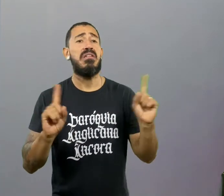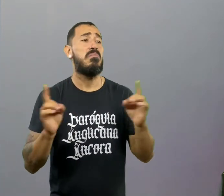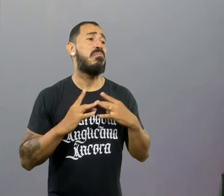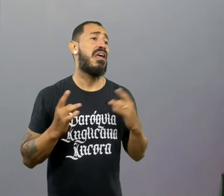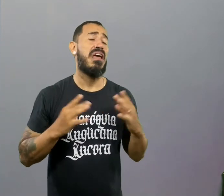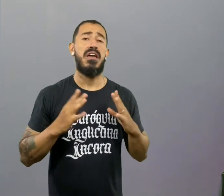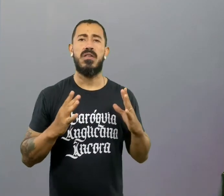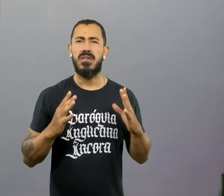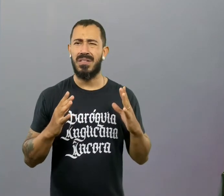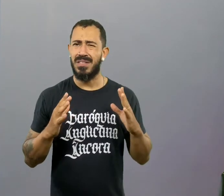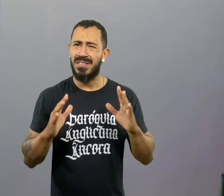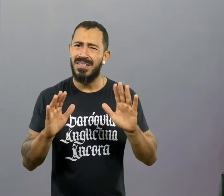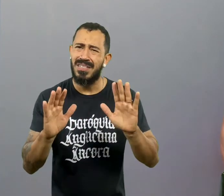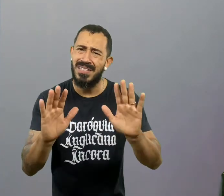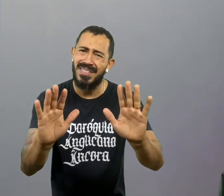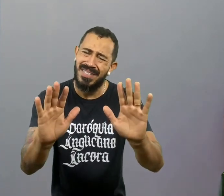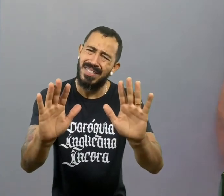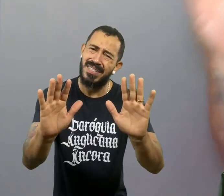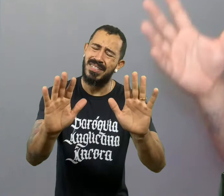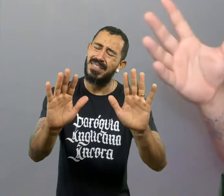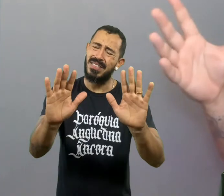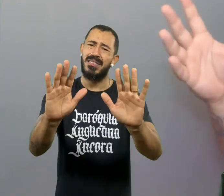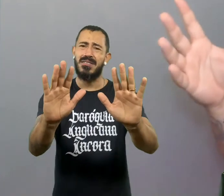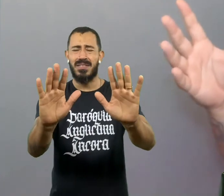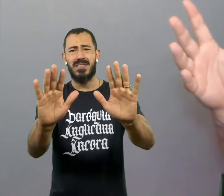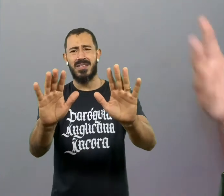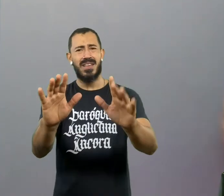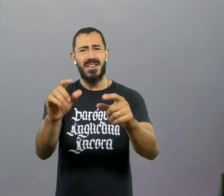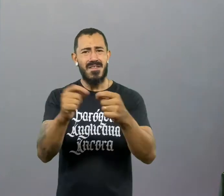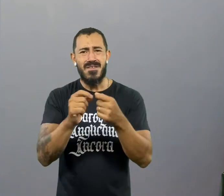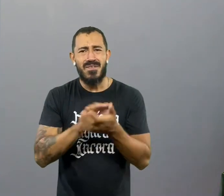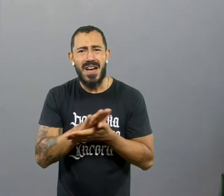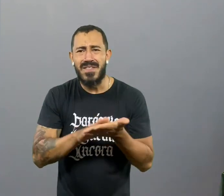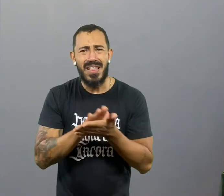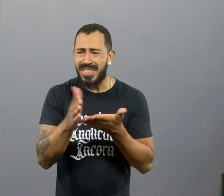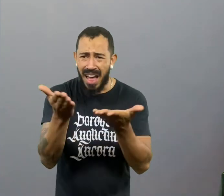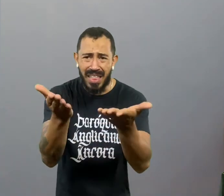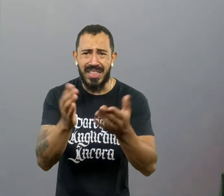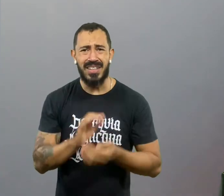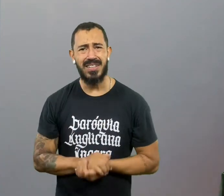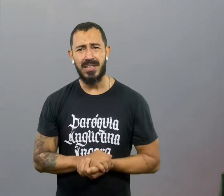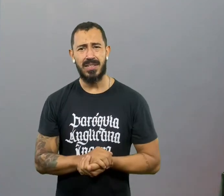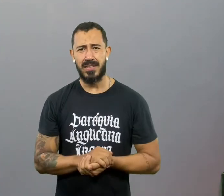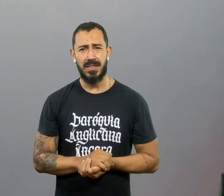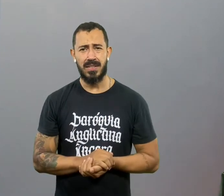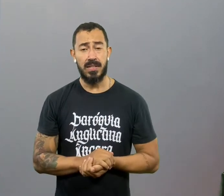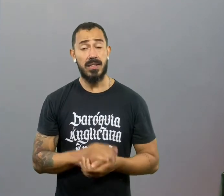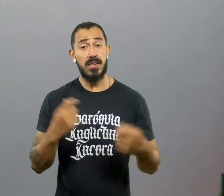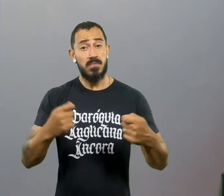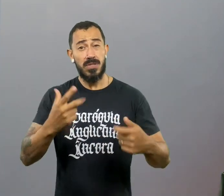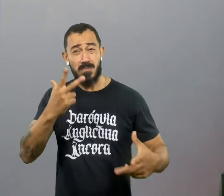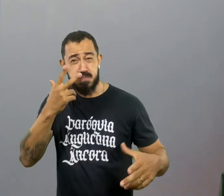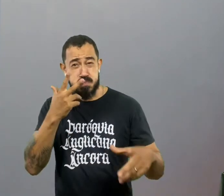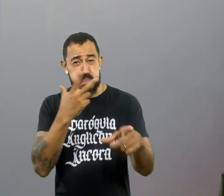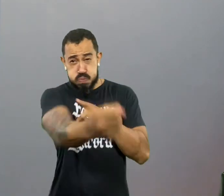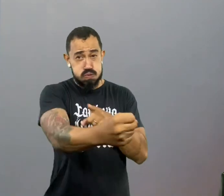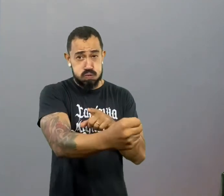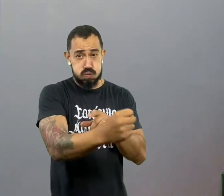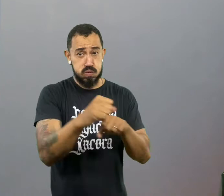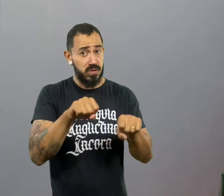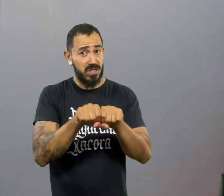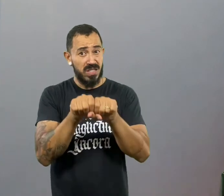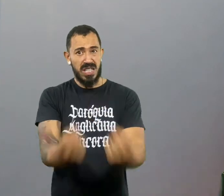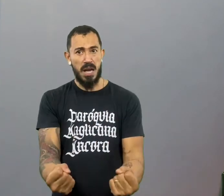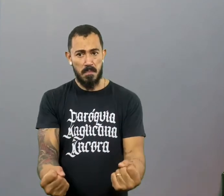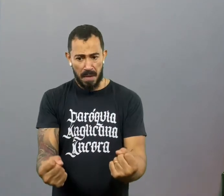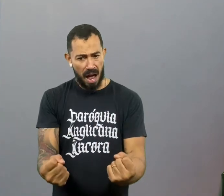nada. Ele até se torna um bom crítico de tudo que todo mundo faz, mas ele não se gasta em nada. É preciso vencer isso. É